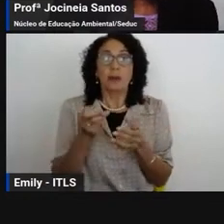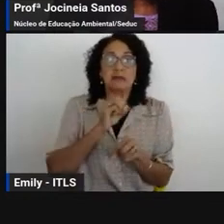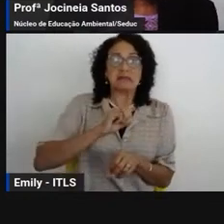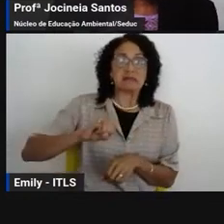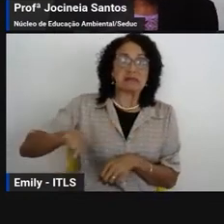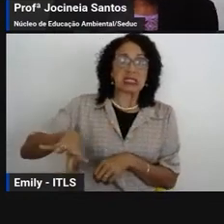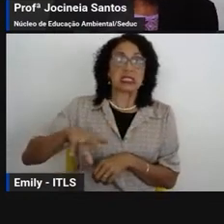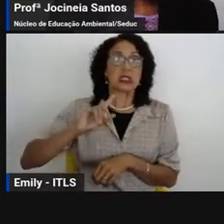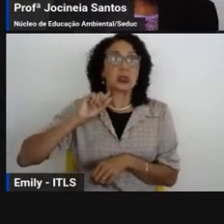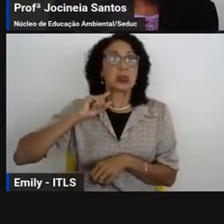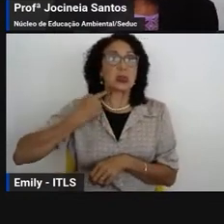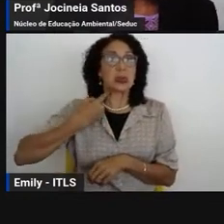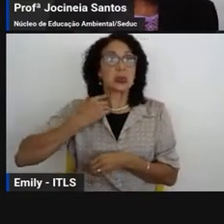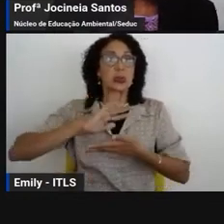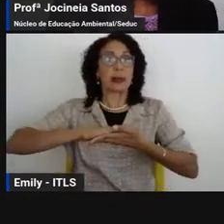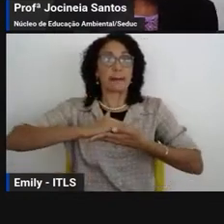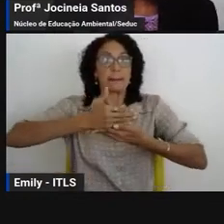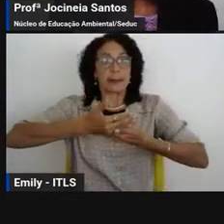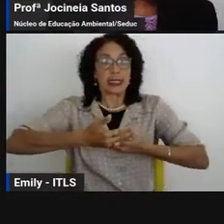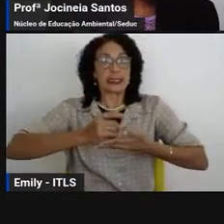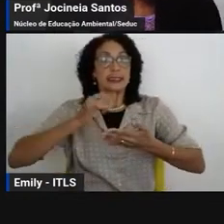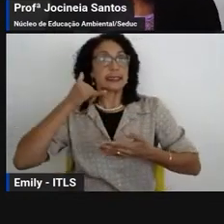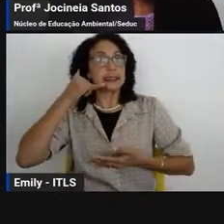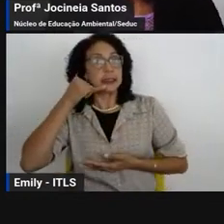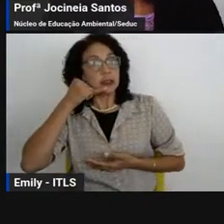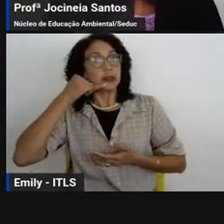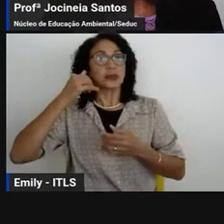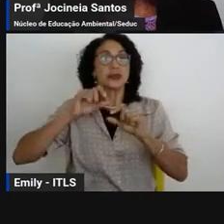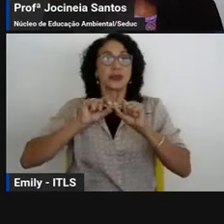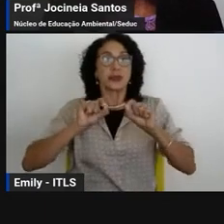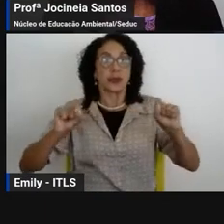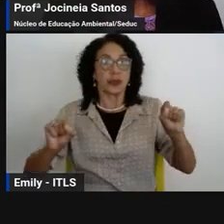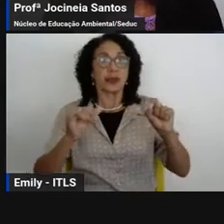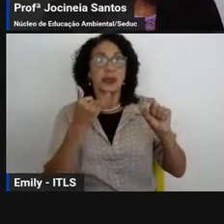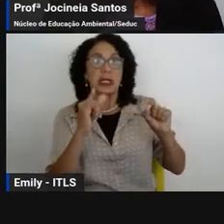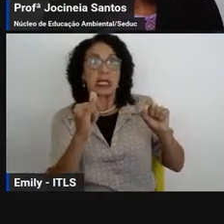Gonçalves da Silva e Semei professora Almira Oliveira Santos